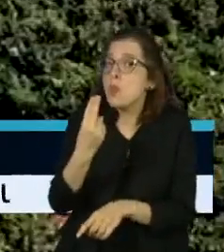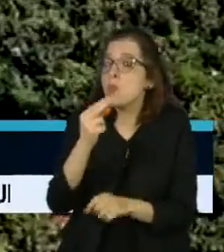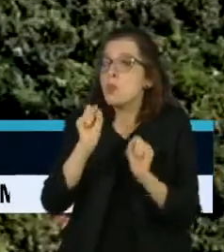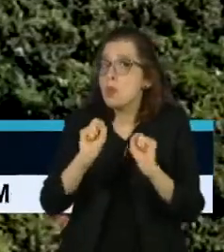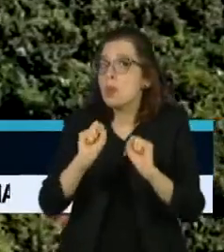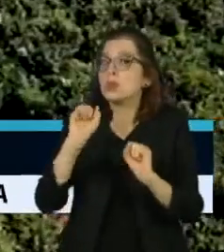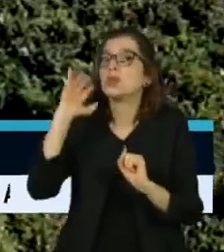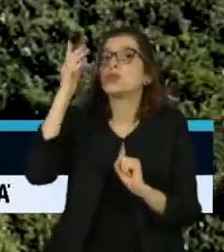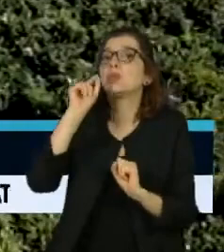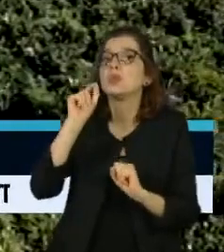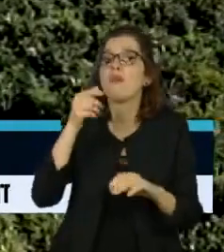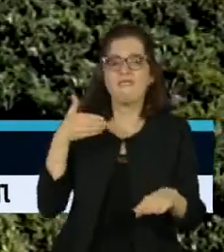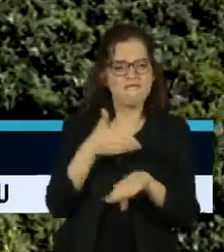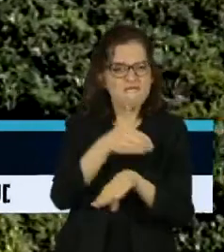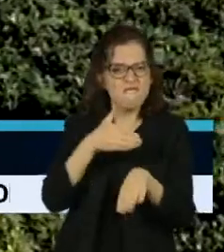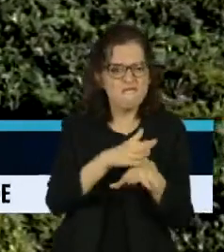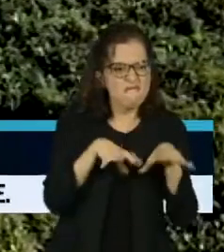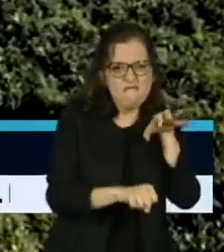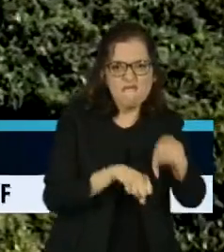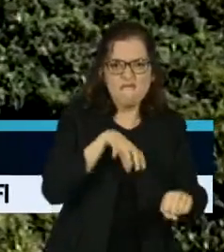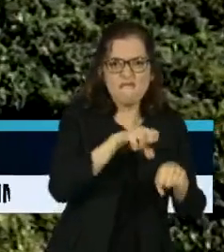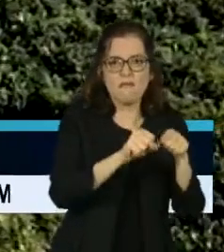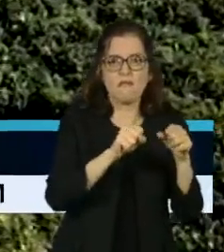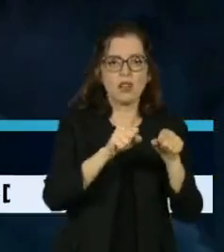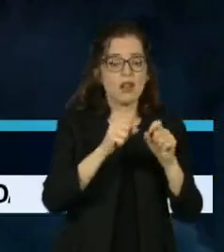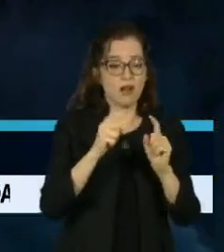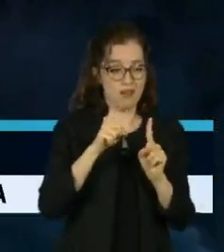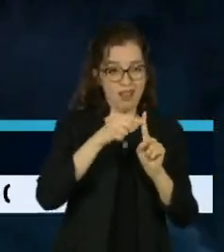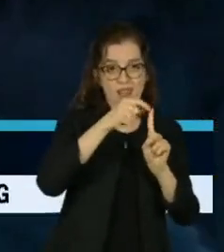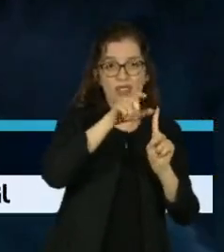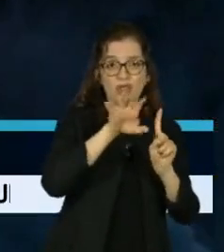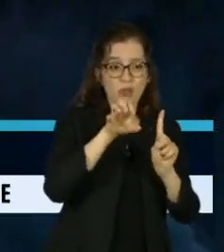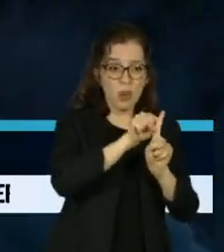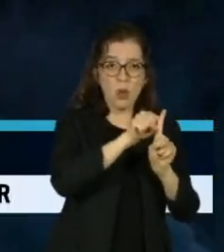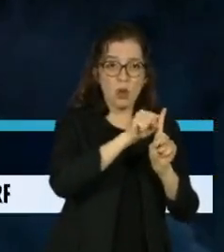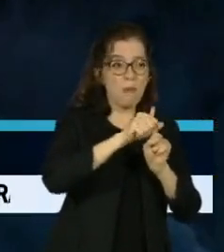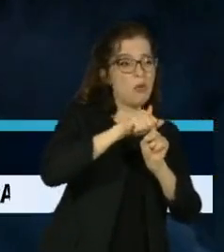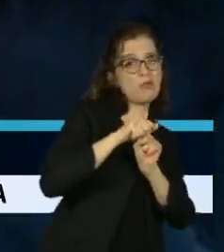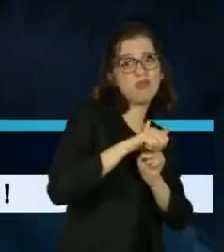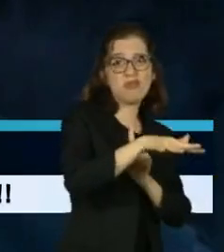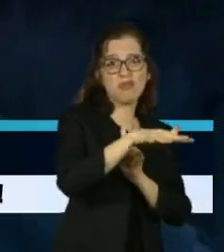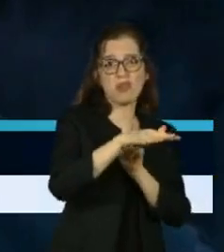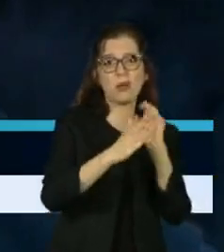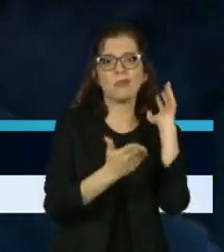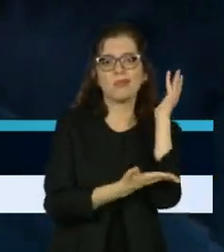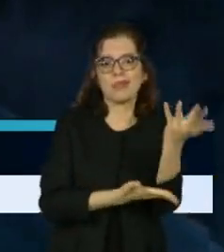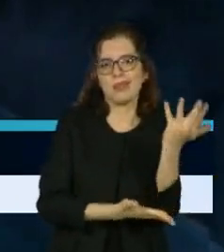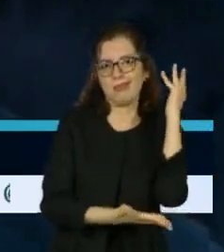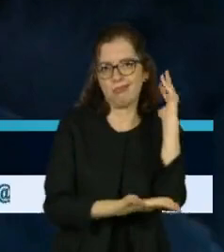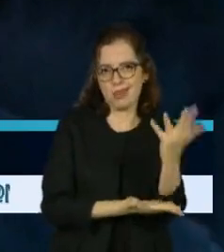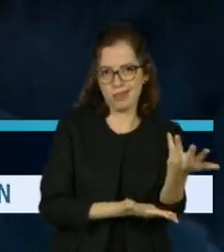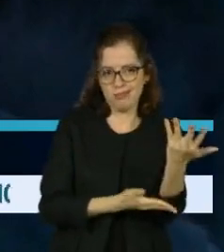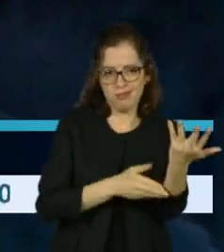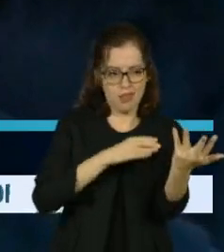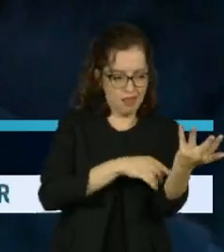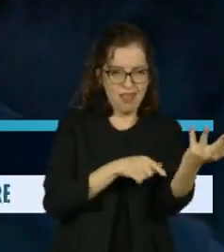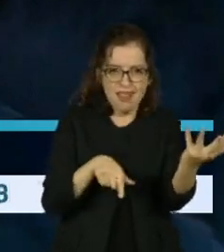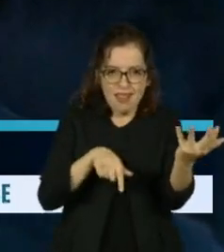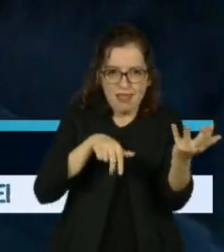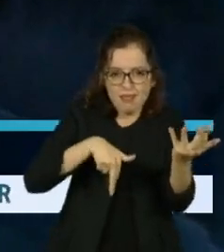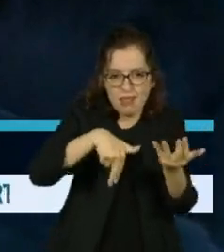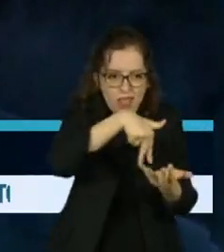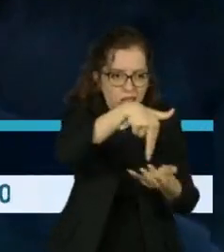Há uma grande probabilidade de ser dos próprios invasores. A terra indígena está invadida a níveis